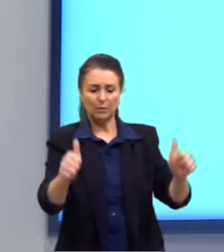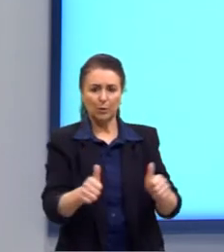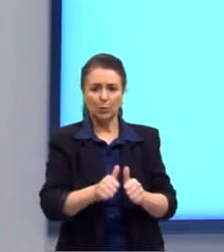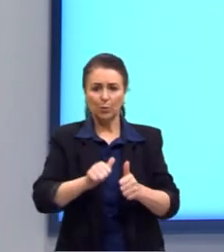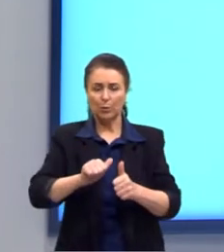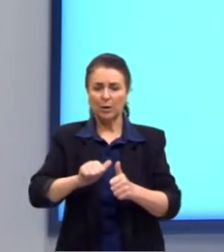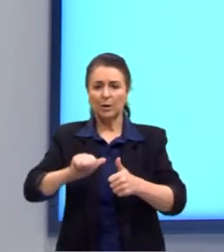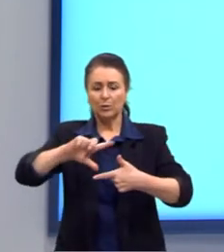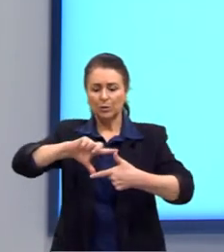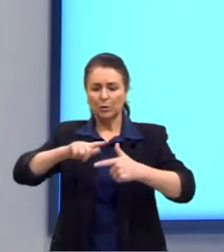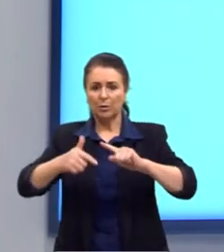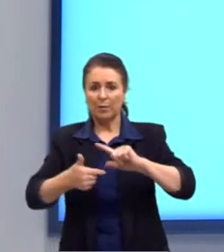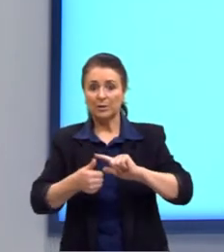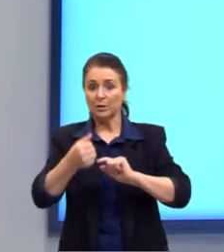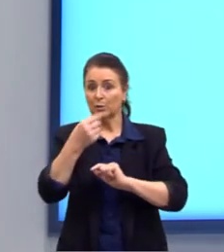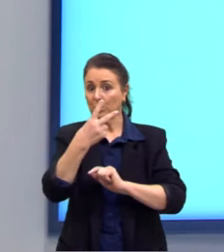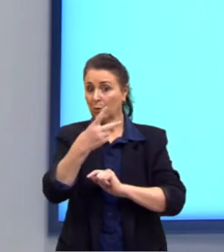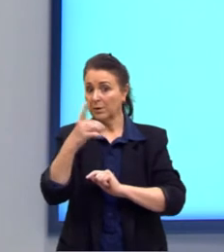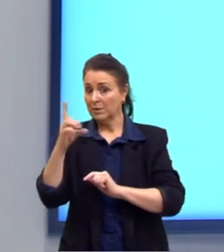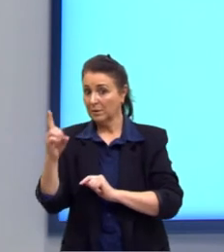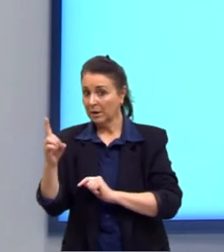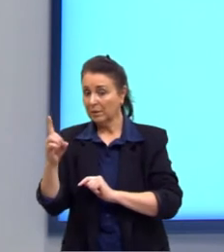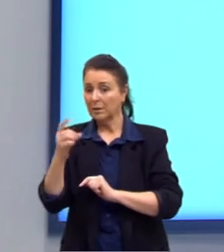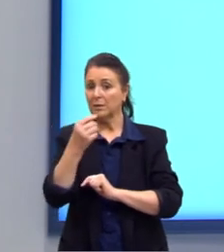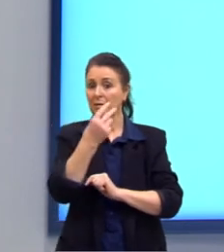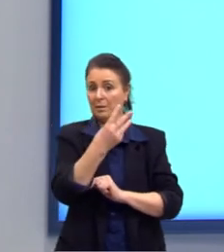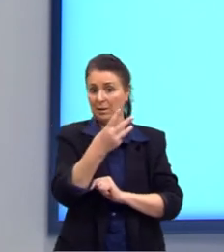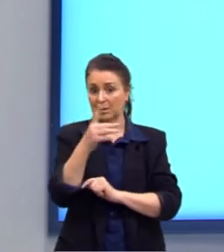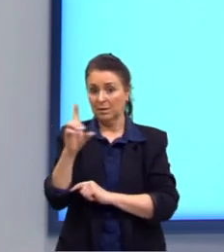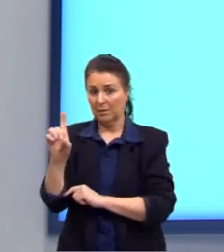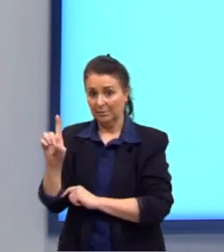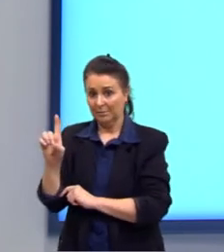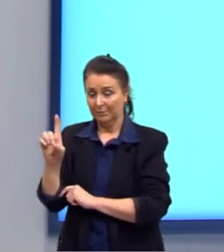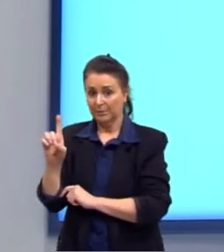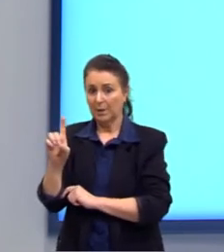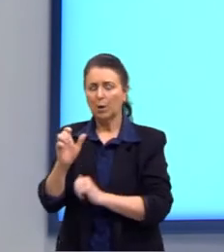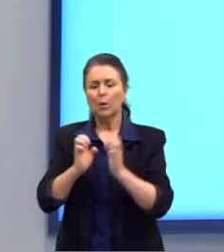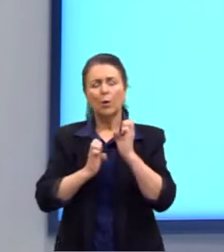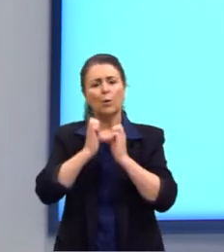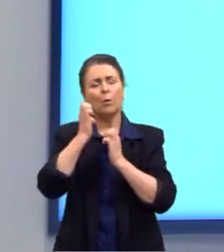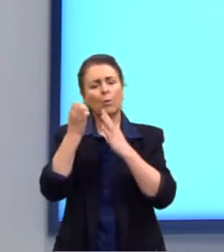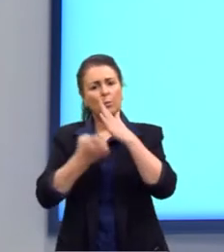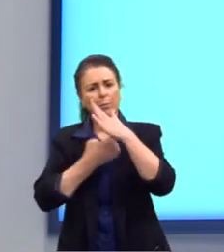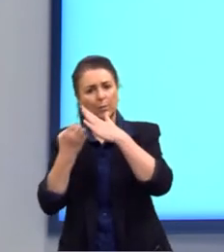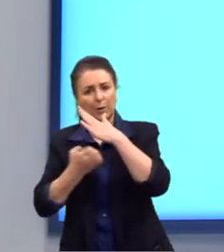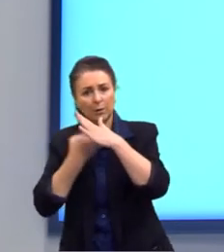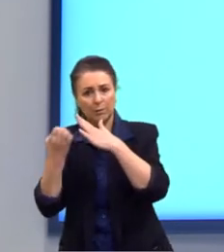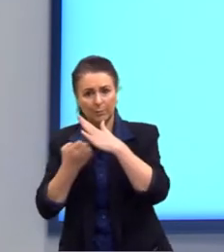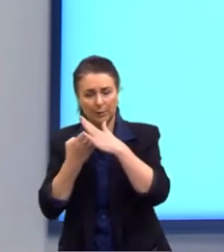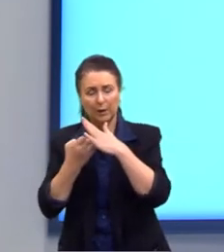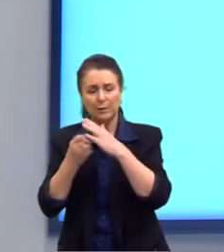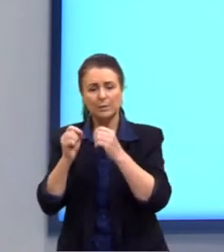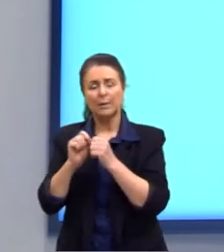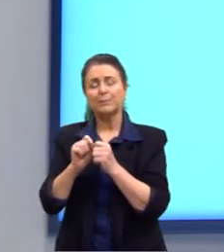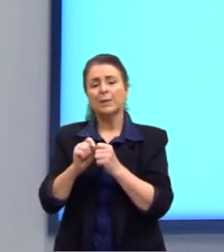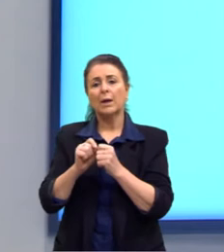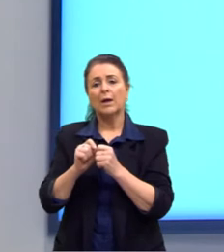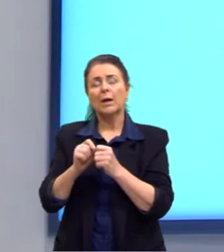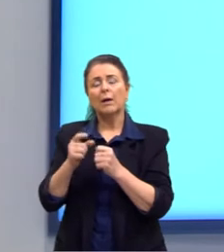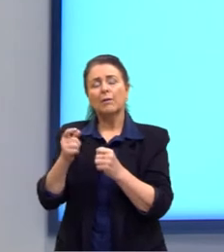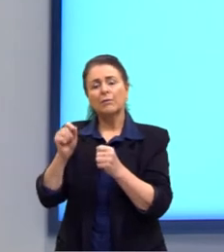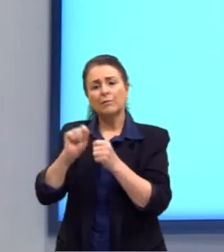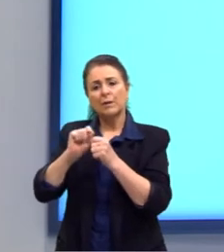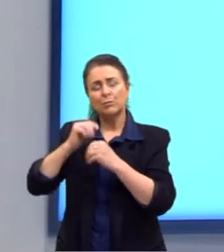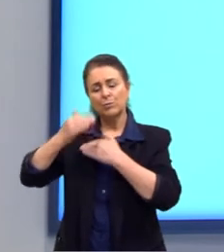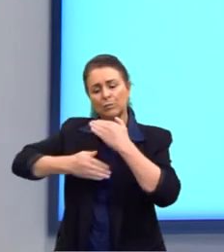bidimensionais e tridimensionais. Uma empresa foi contratada para desenvolver uma nova forma